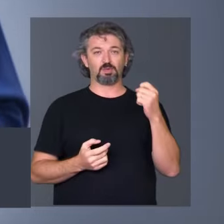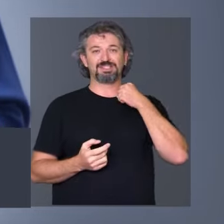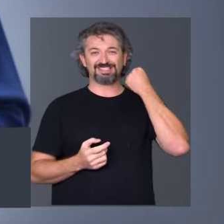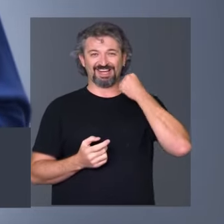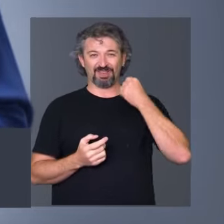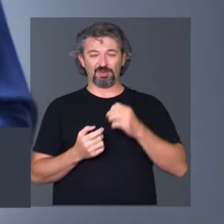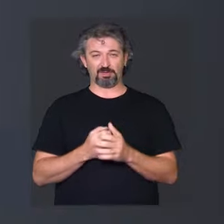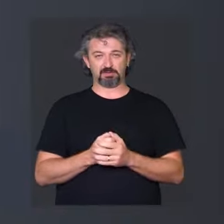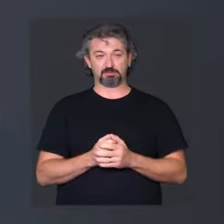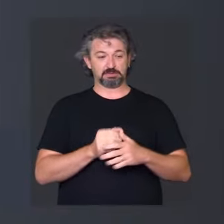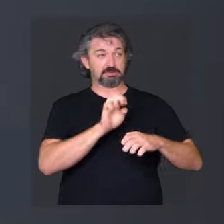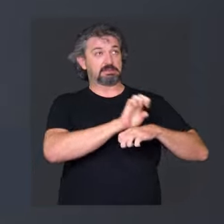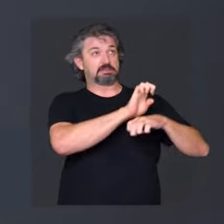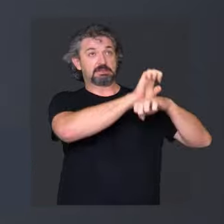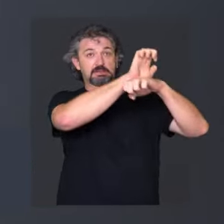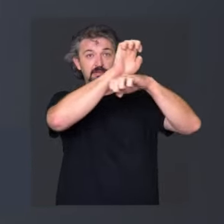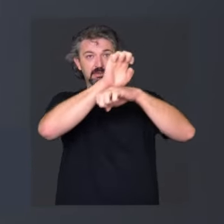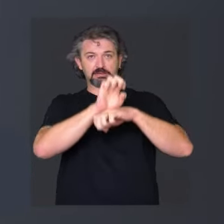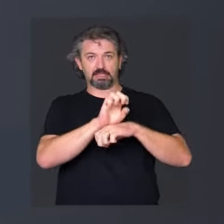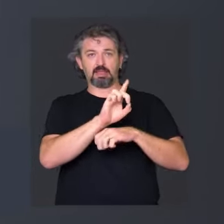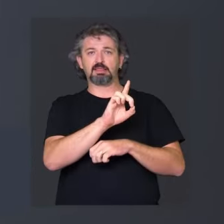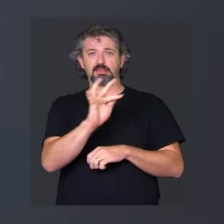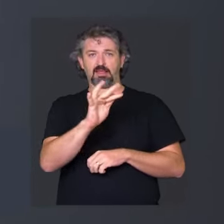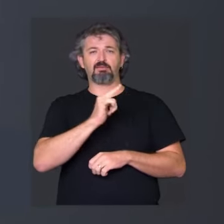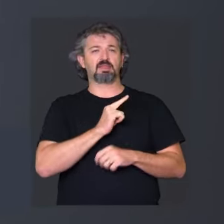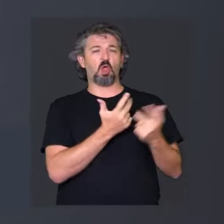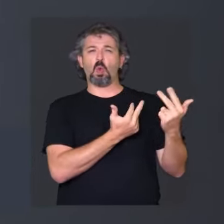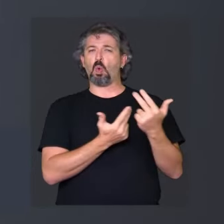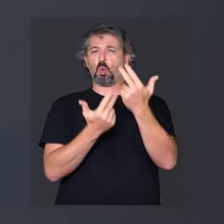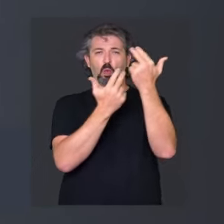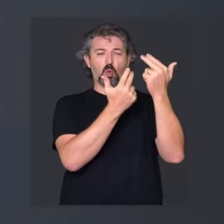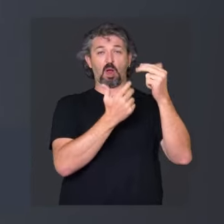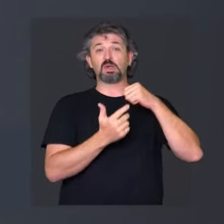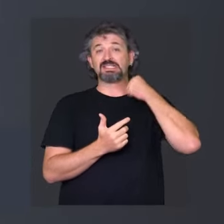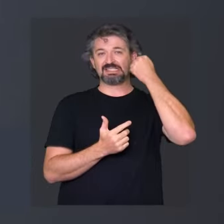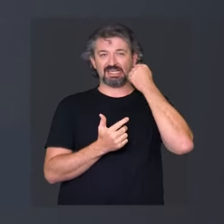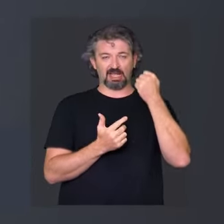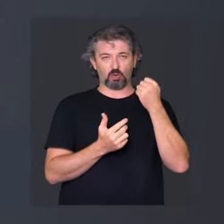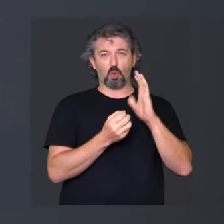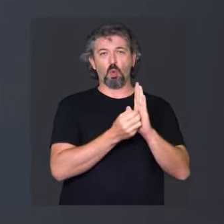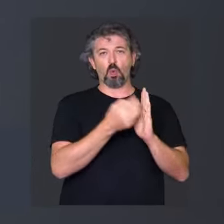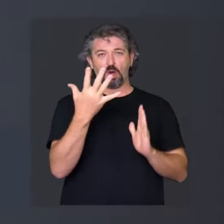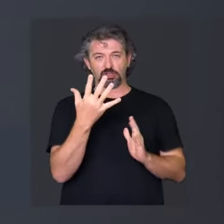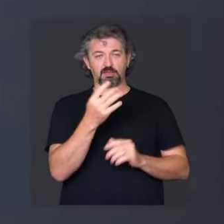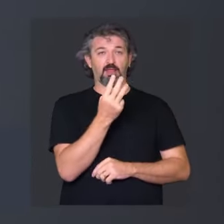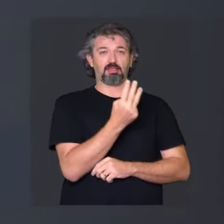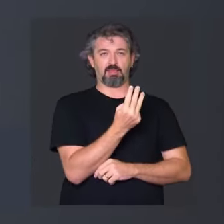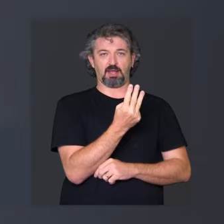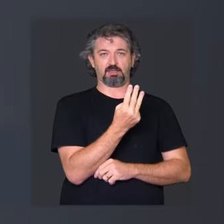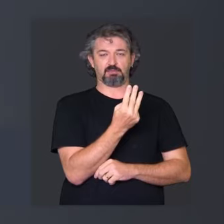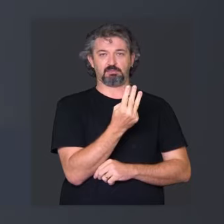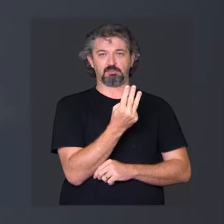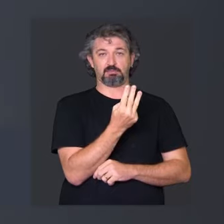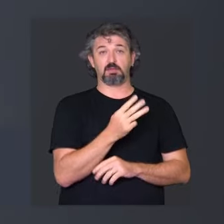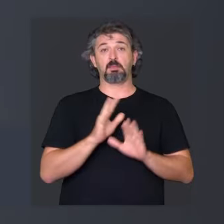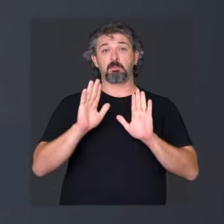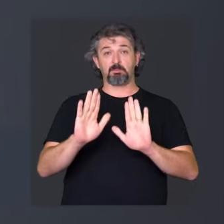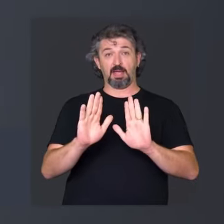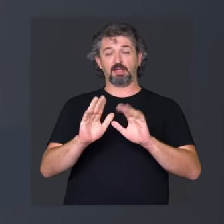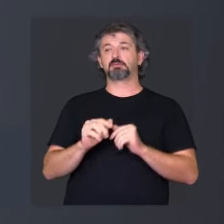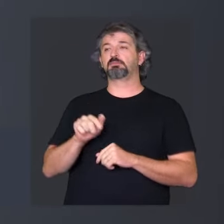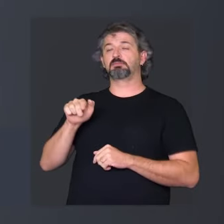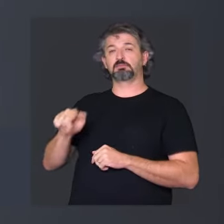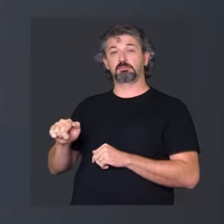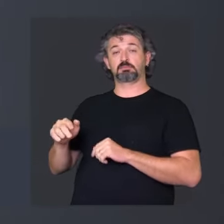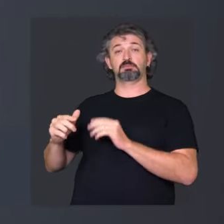81 no Senado. Os Estados e o Distrito Federal têm o mesmo número de representantes no Senado, três vagas para cada.